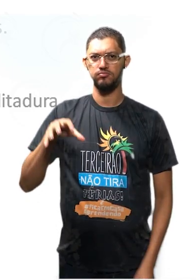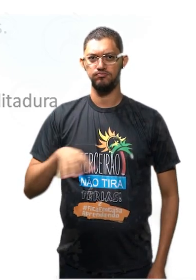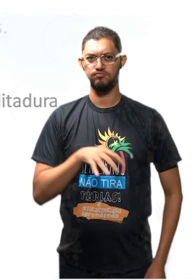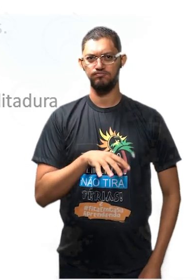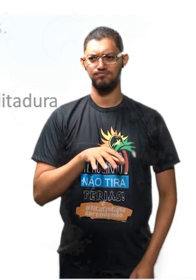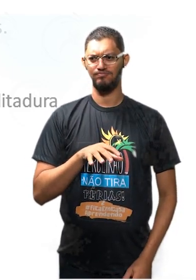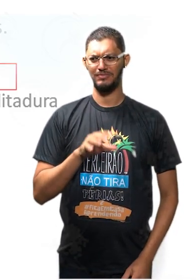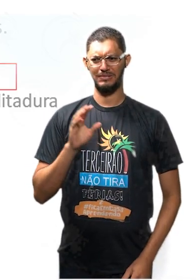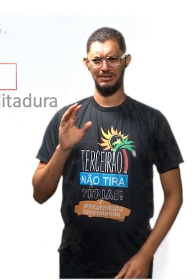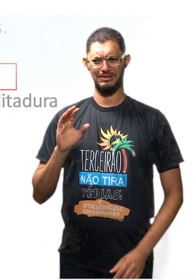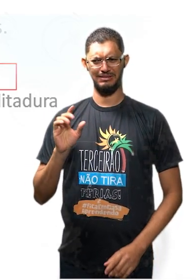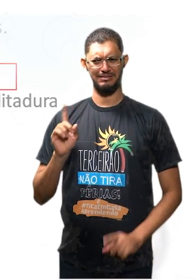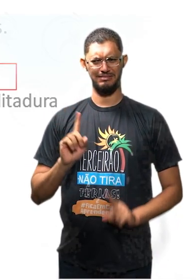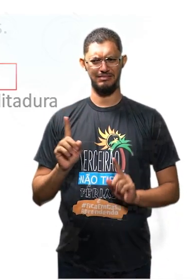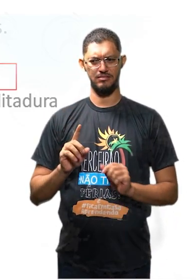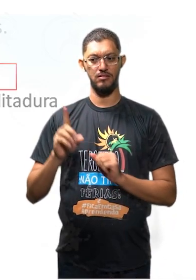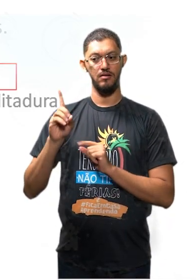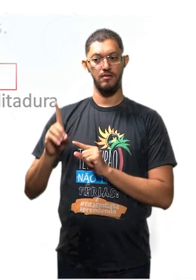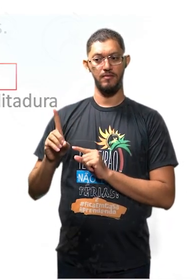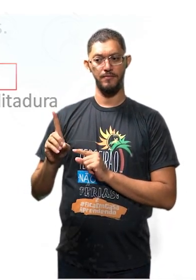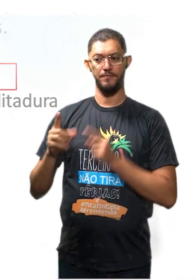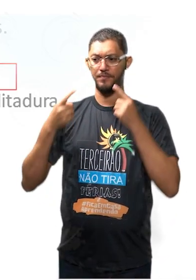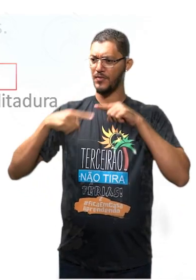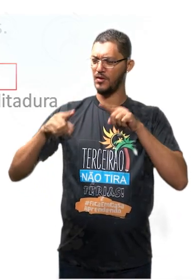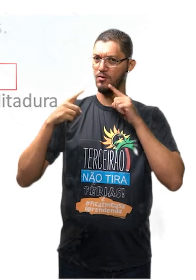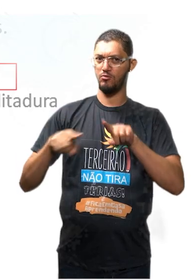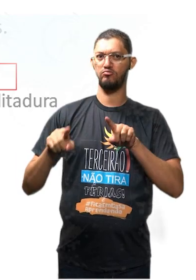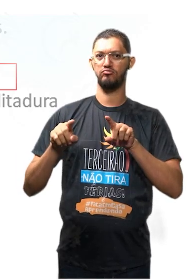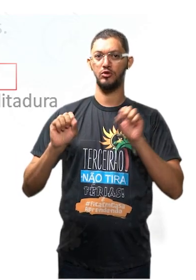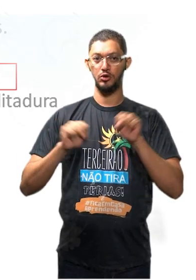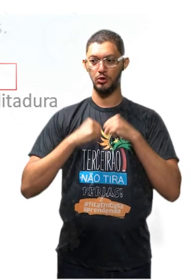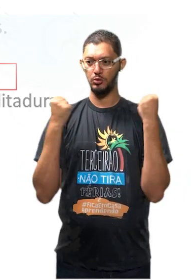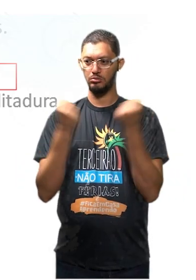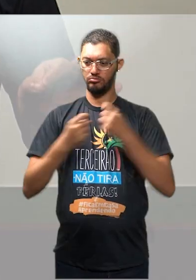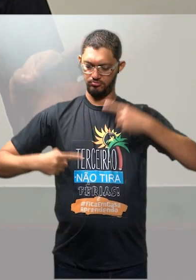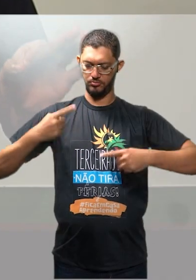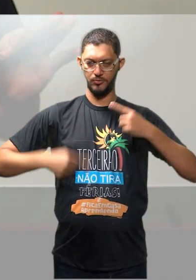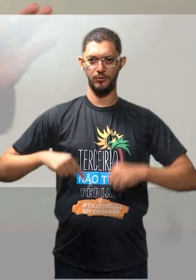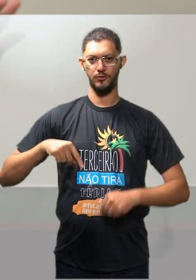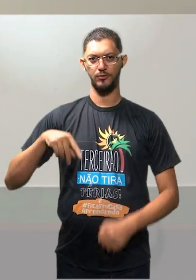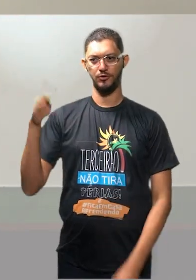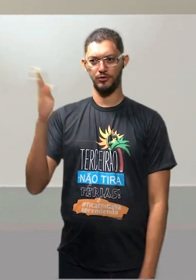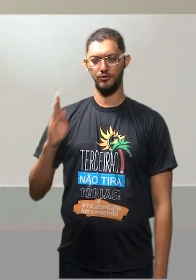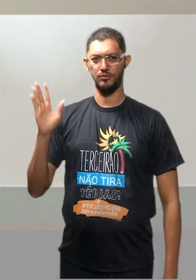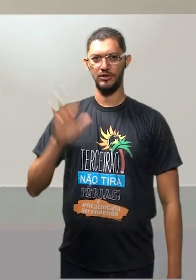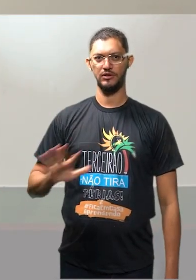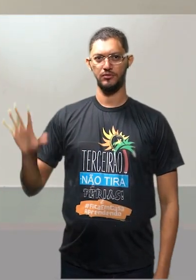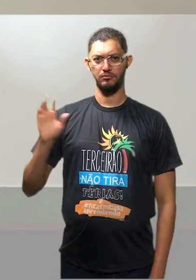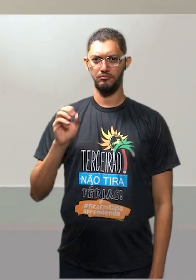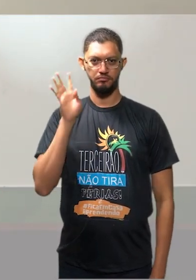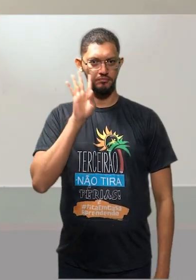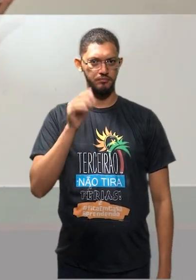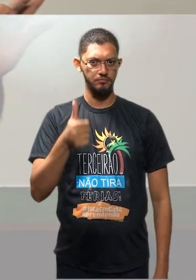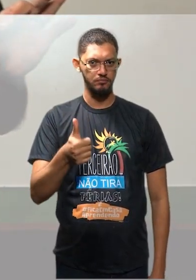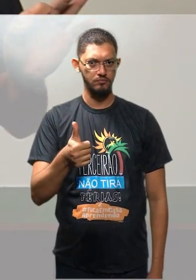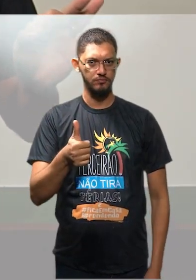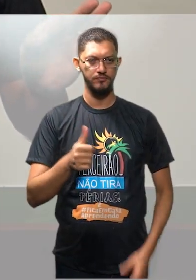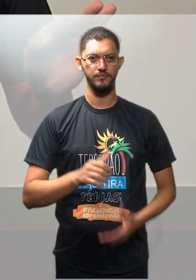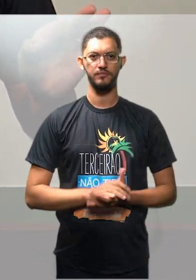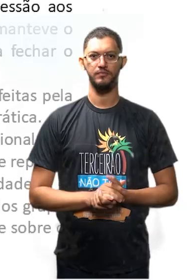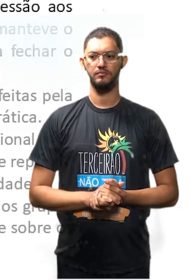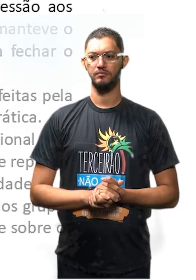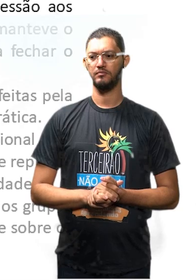certeza a letra D Denúncia da situação social política no país Legal? Só mais uma